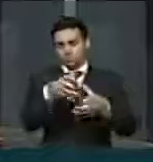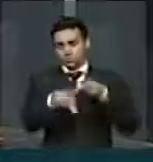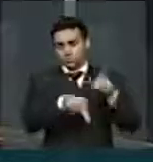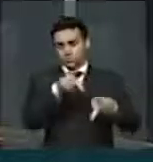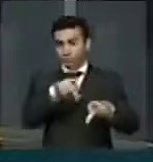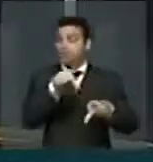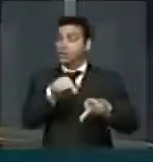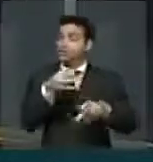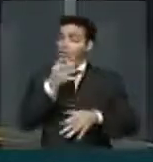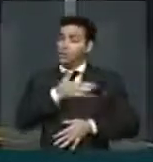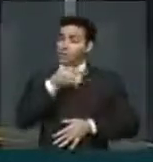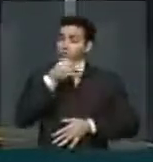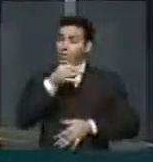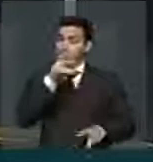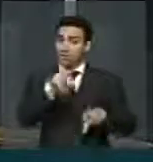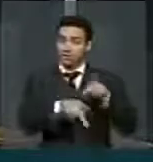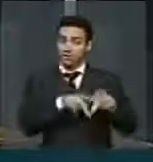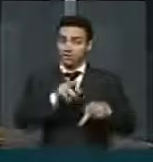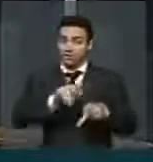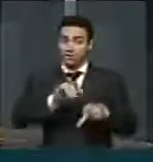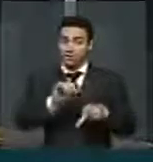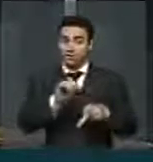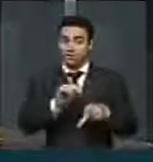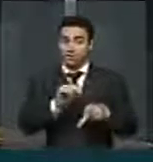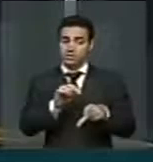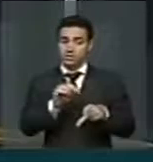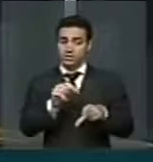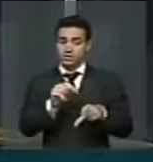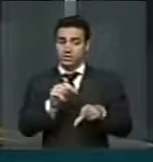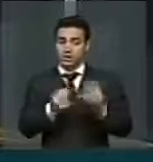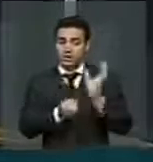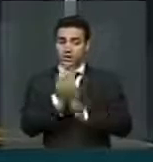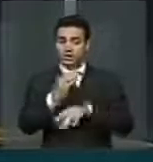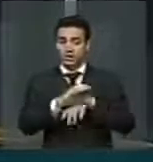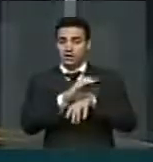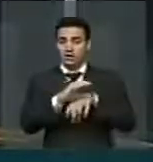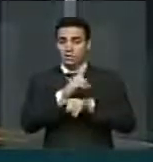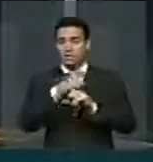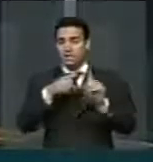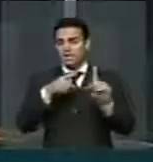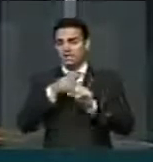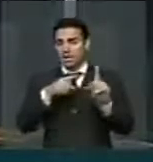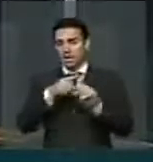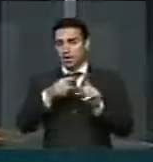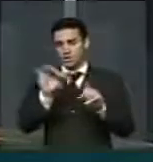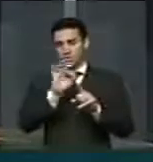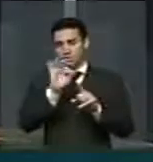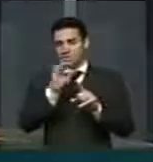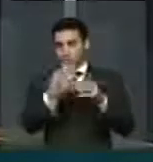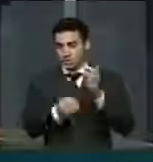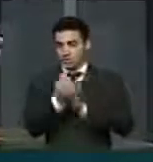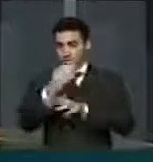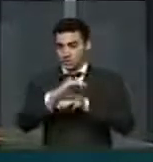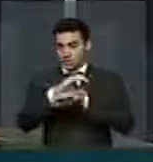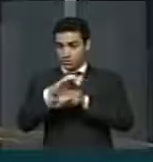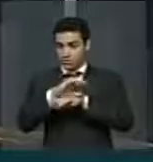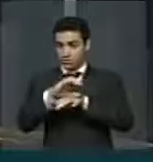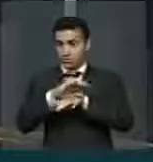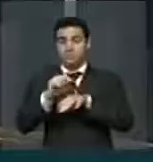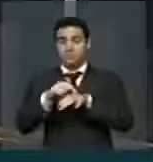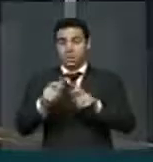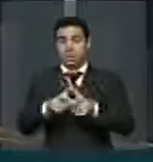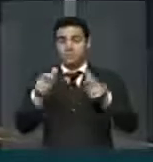voz das ruas não é um plebiscito parcial, não é uma constituinte parcial, não. Se é para fazer constituinte, temos que fazer uma constituinte